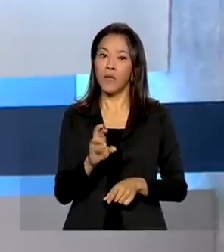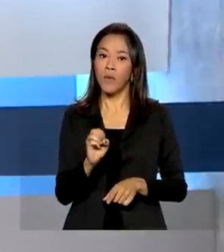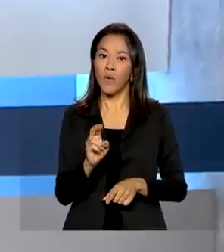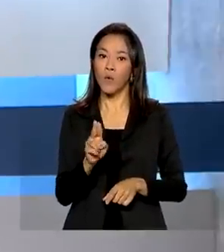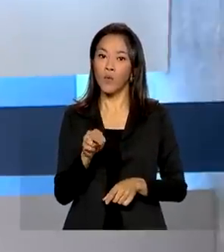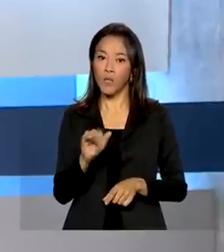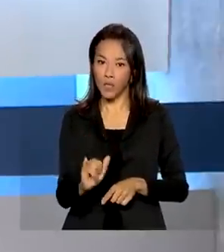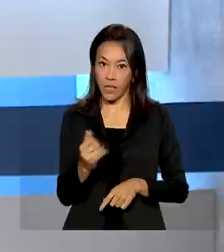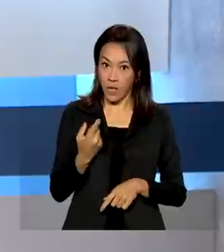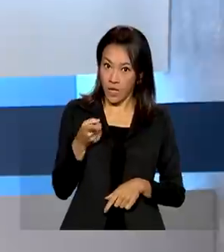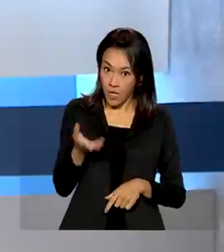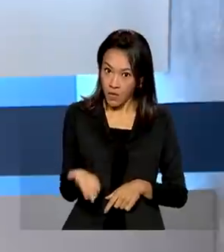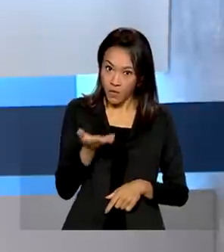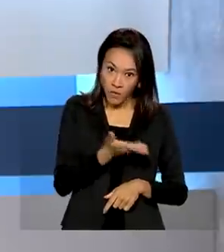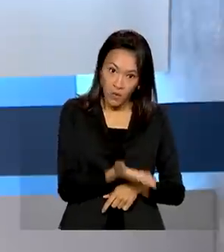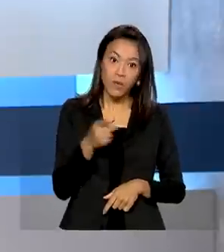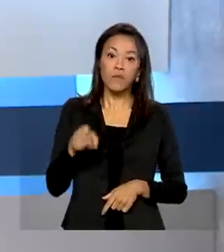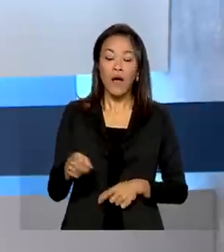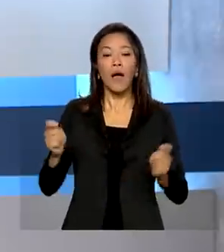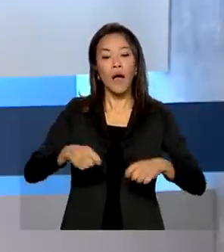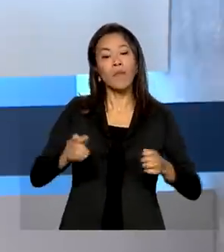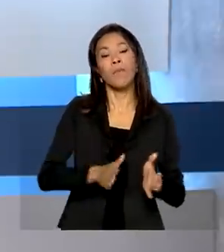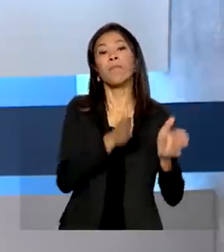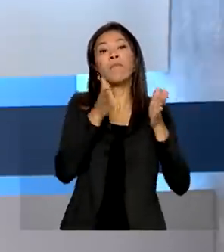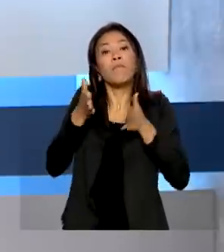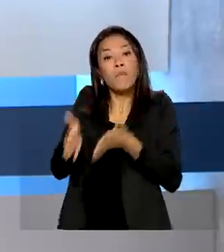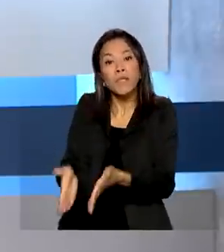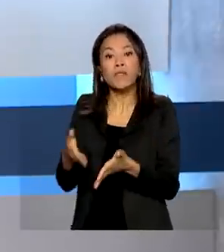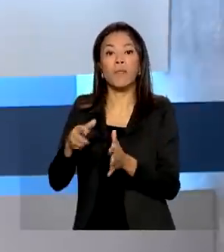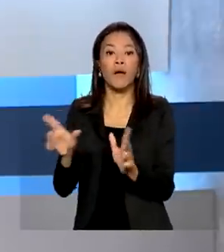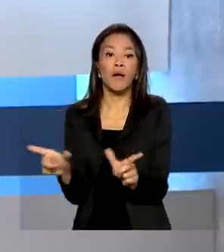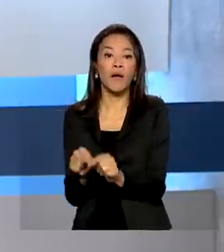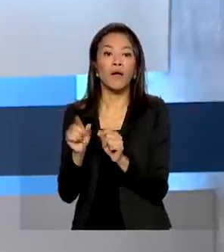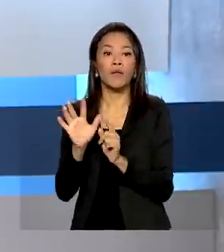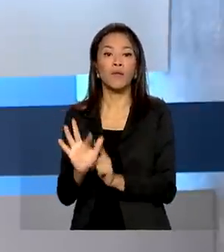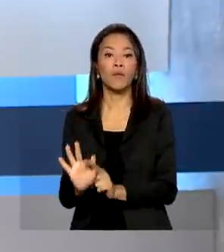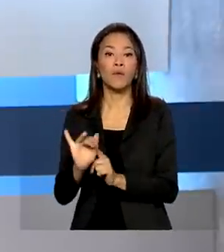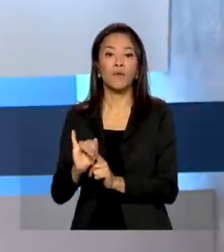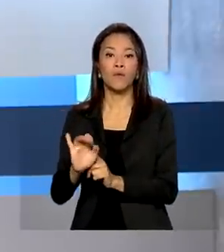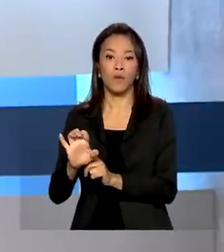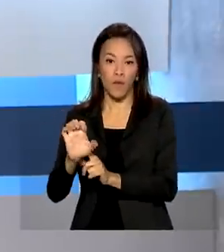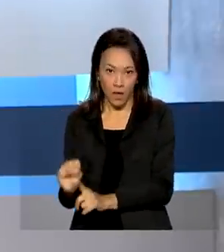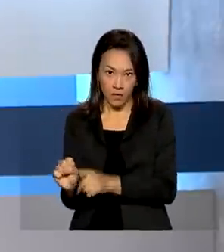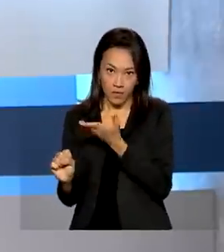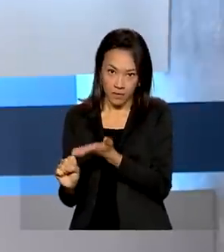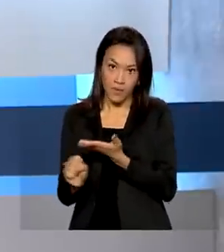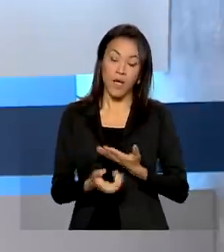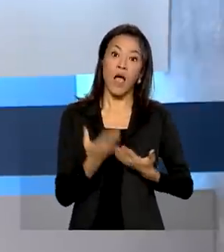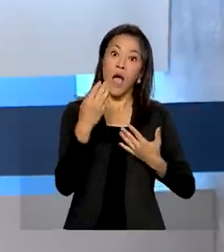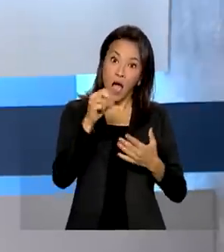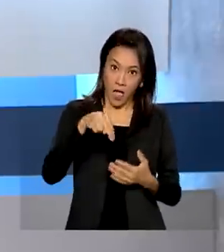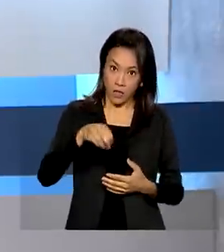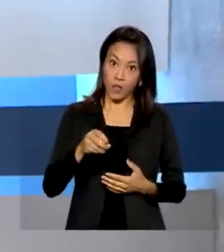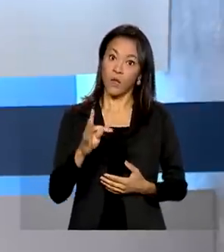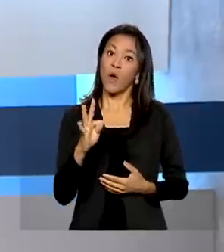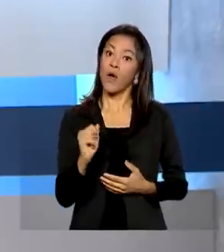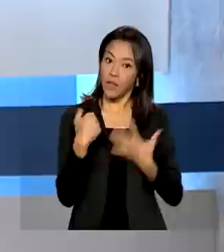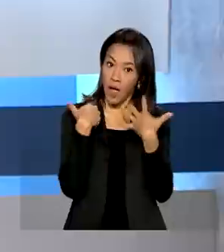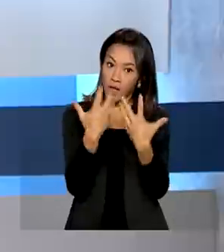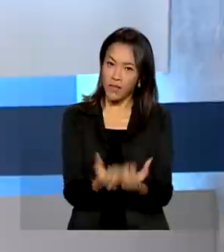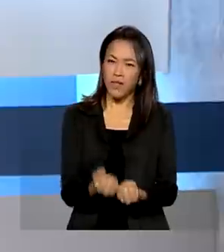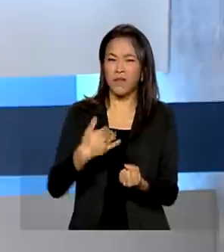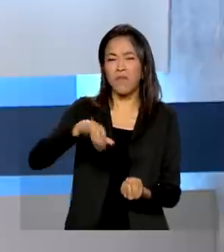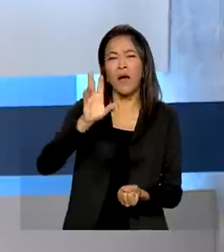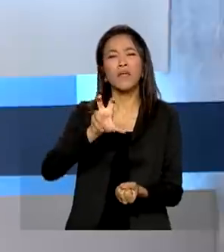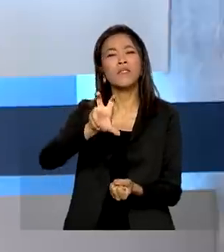Todos. Com elas, os estudantes ainda podem participar do FIES, o Fundo de Financiamento Estudantil. As notas também são aceitas em mais de